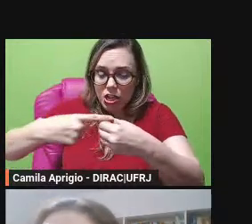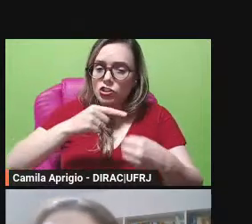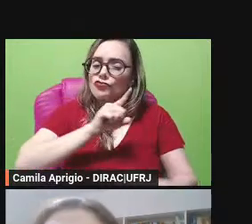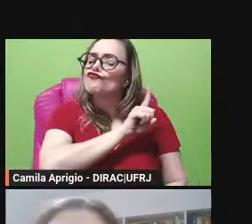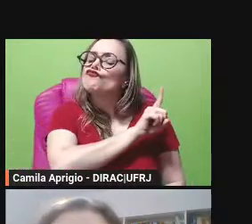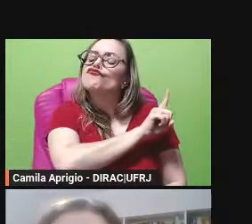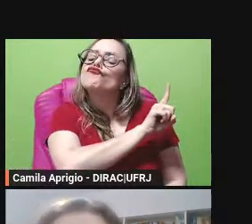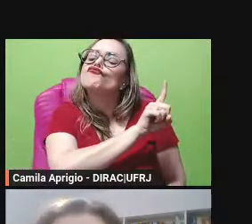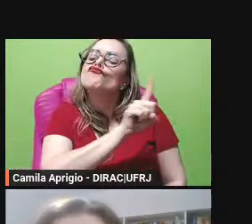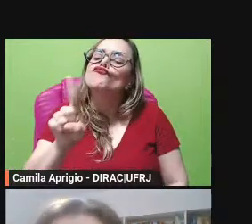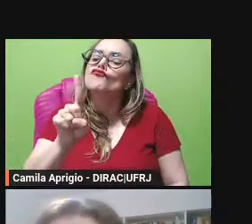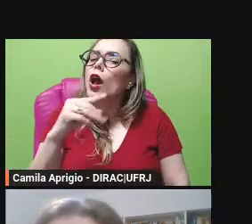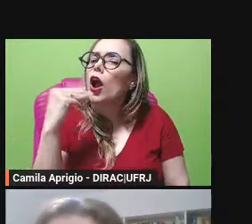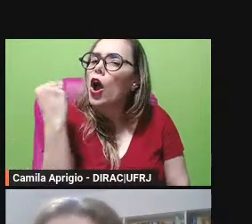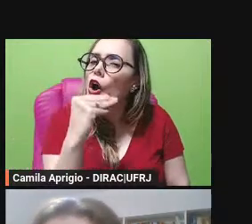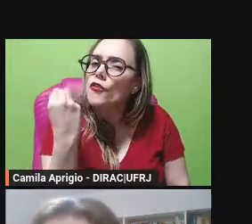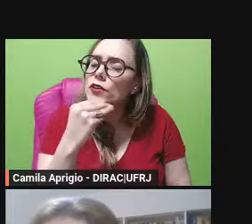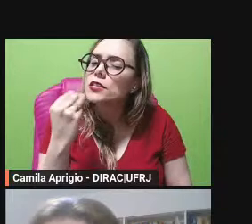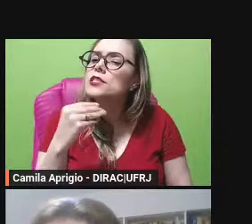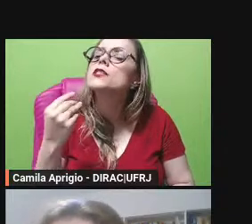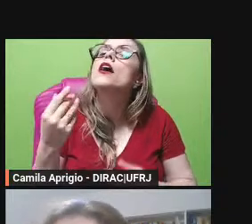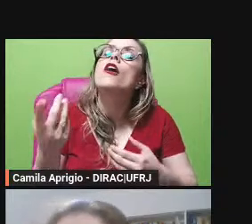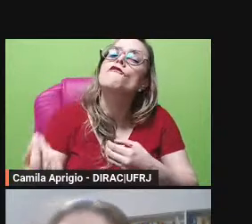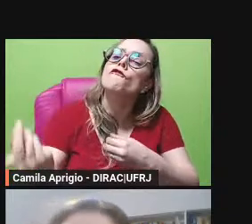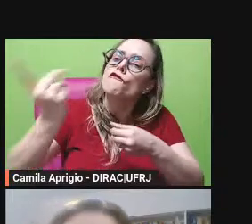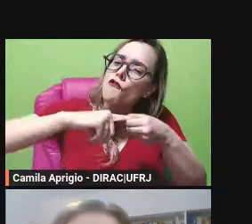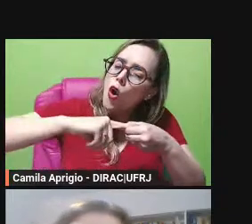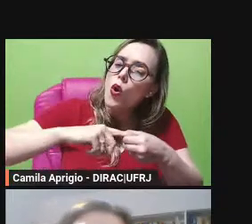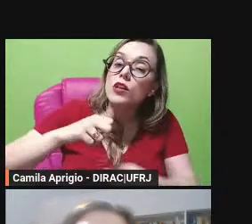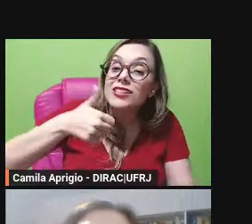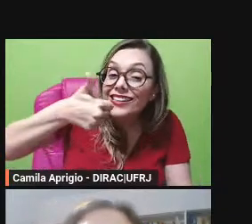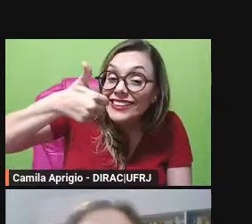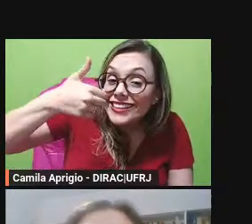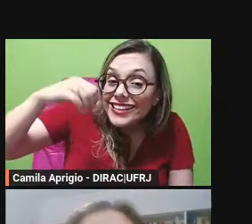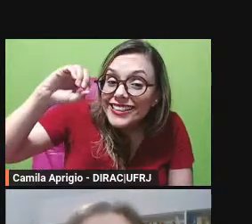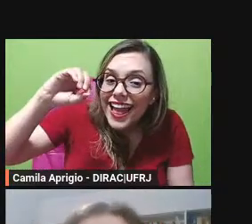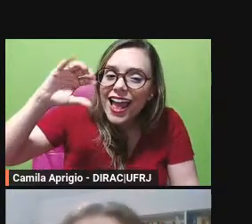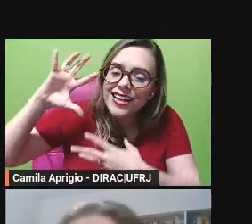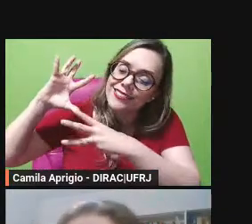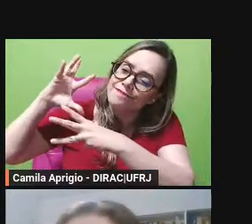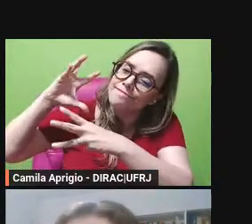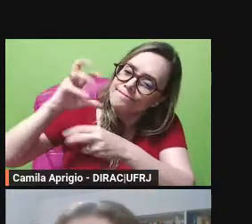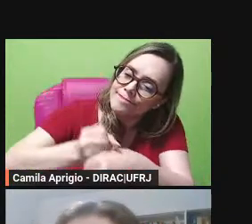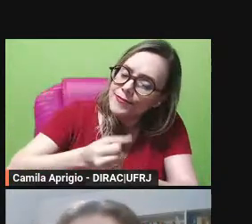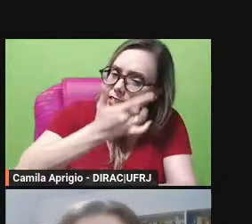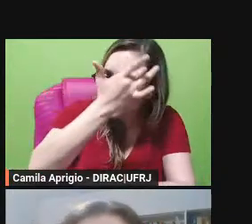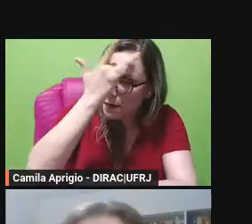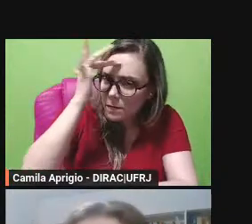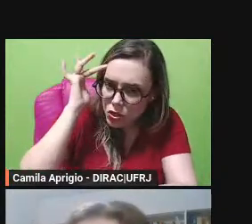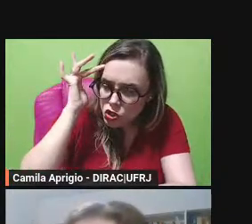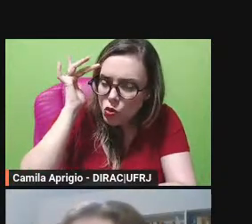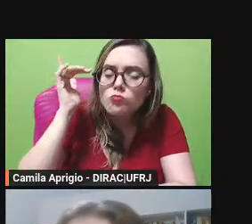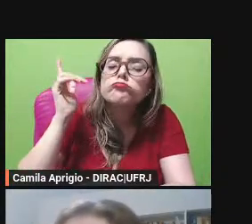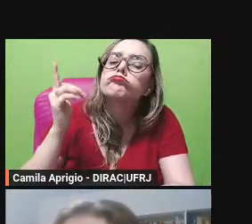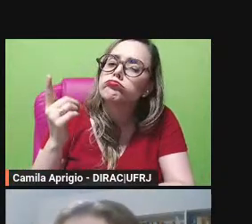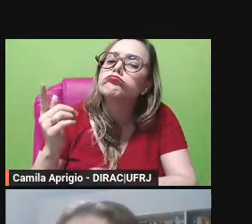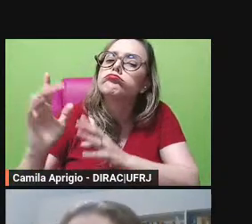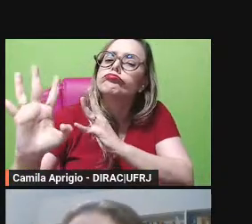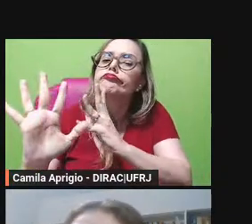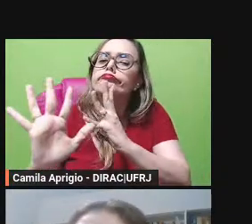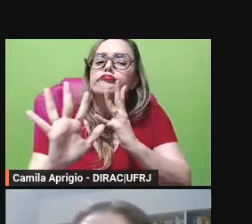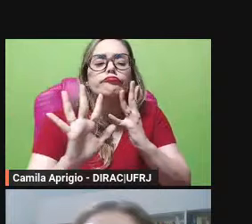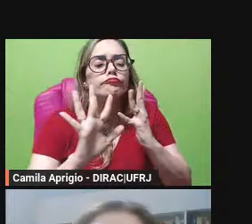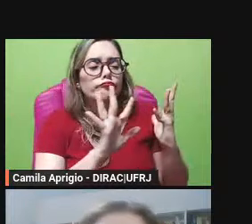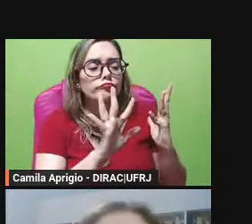devolver dez reféns que a população de Egina da ilha de Egina